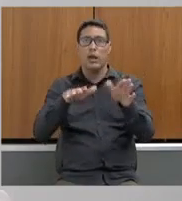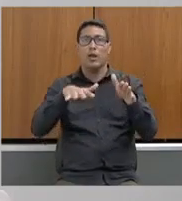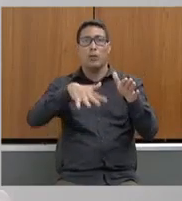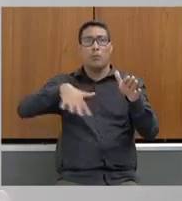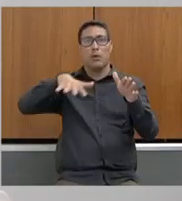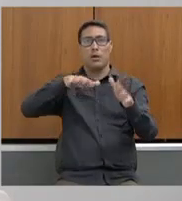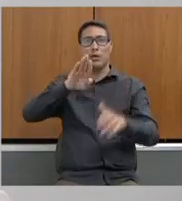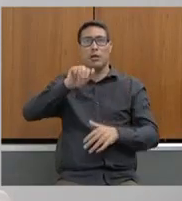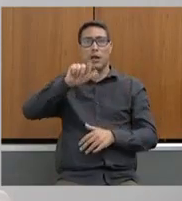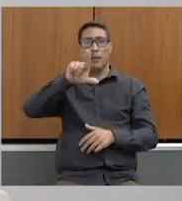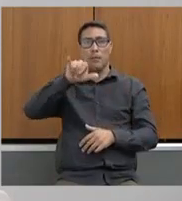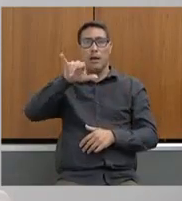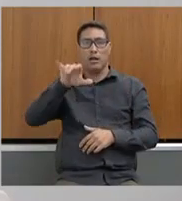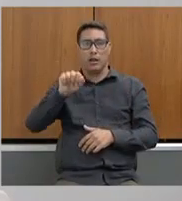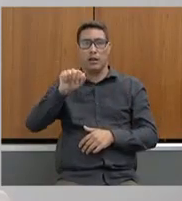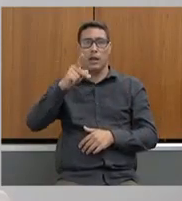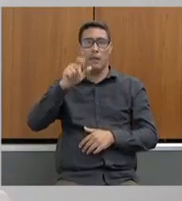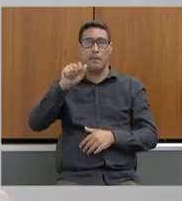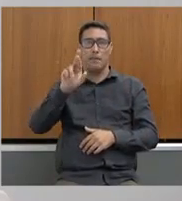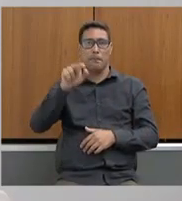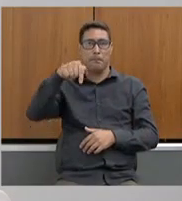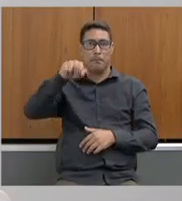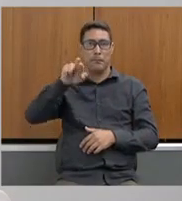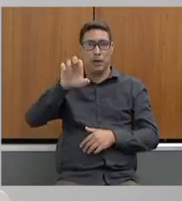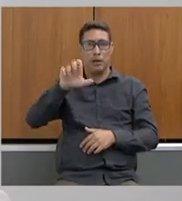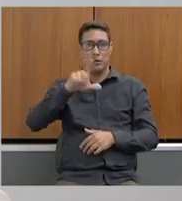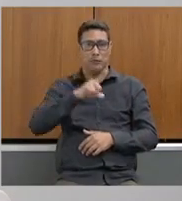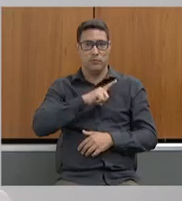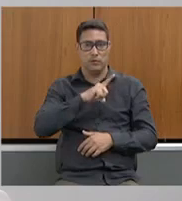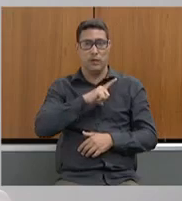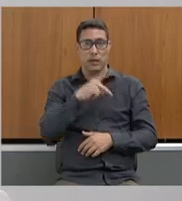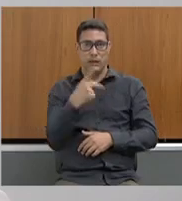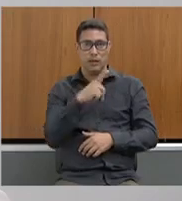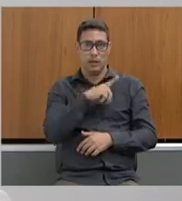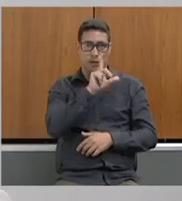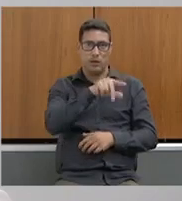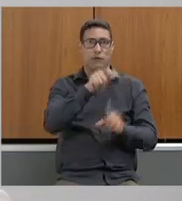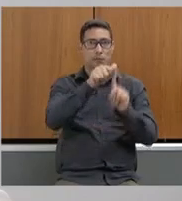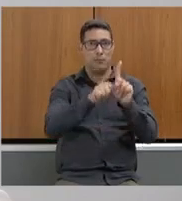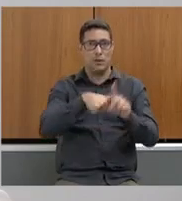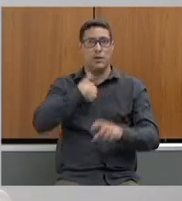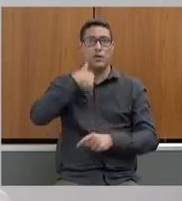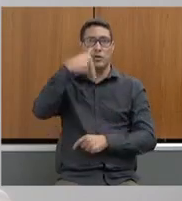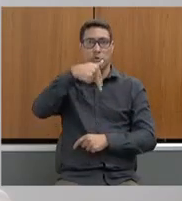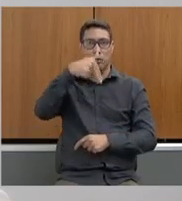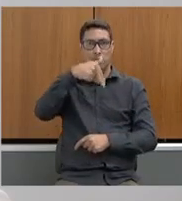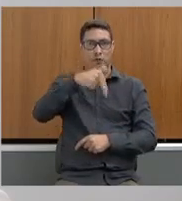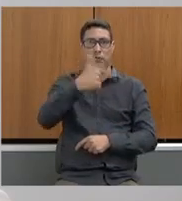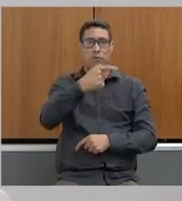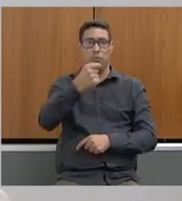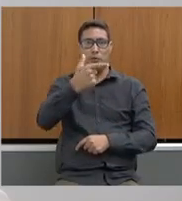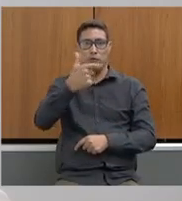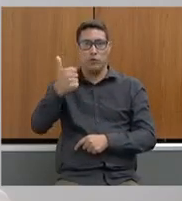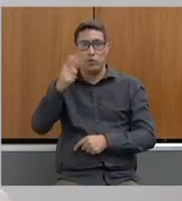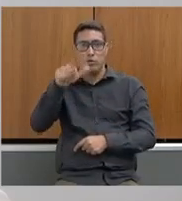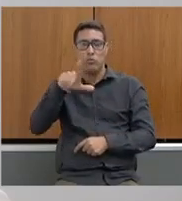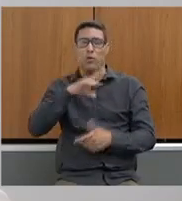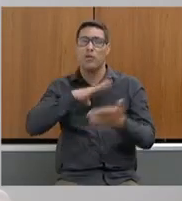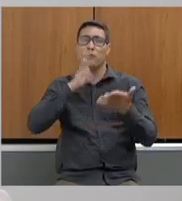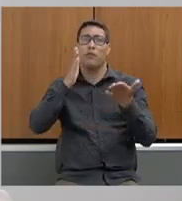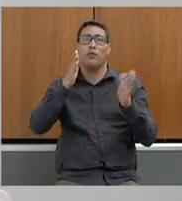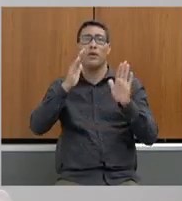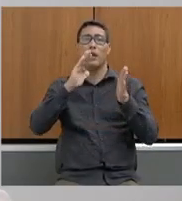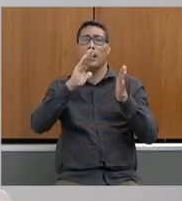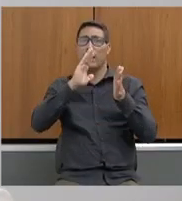que estava na Câmara de Proteção à Biodiversidade, do COPAM, em novembro de 2021, ele foi retirado.